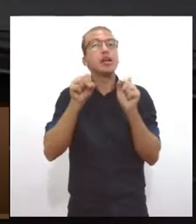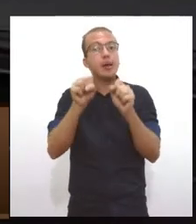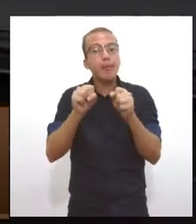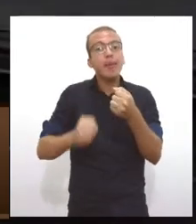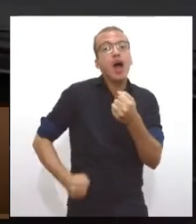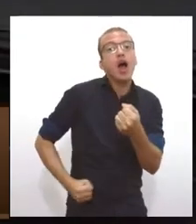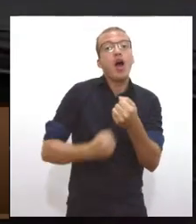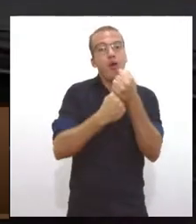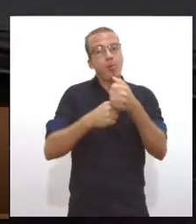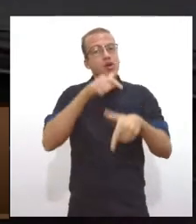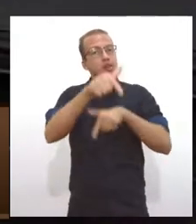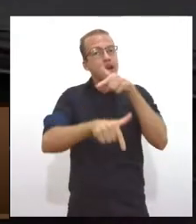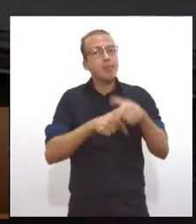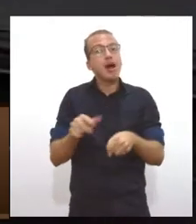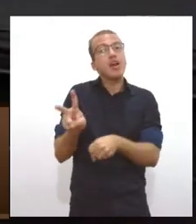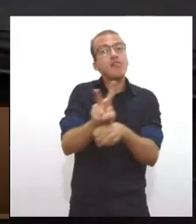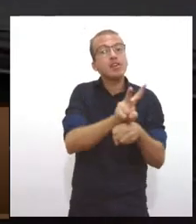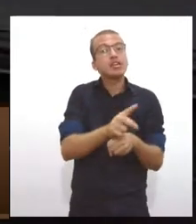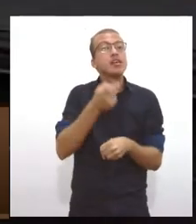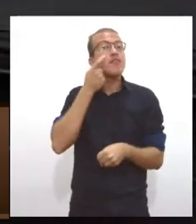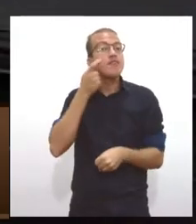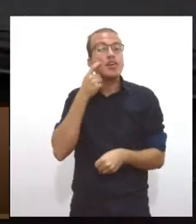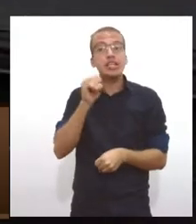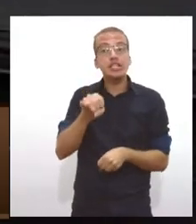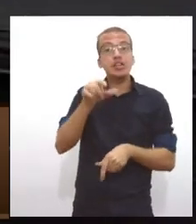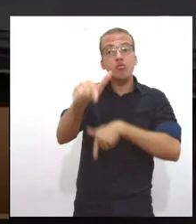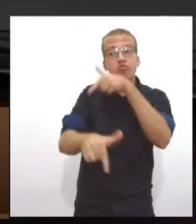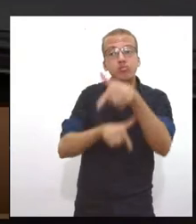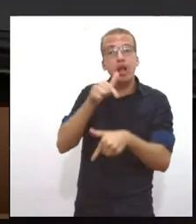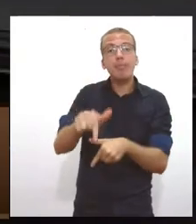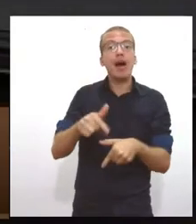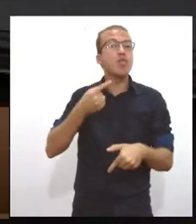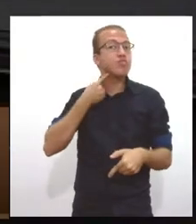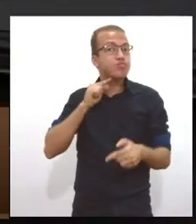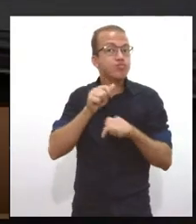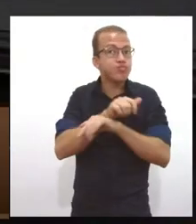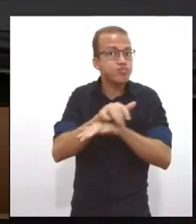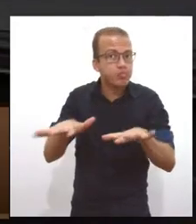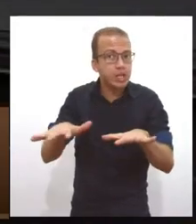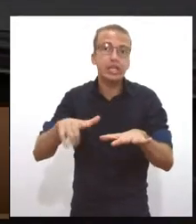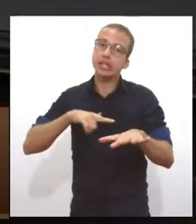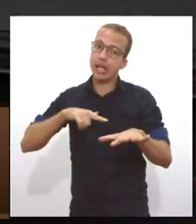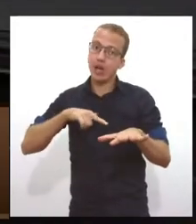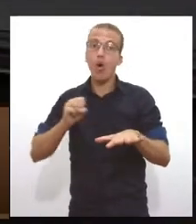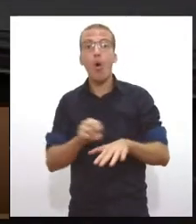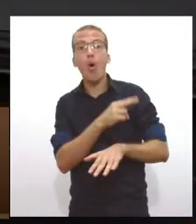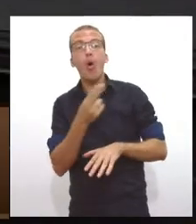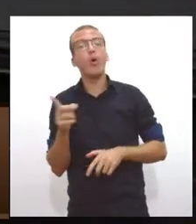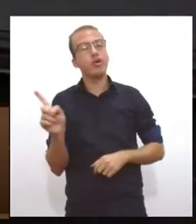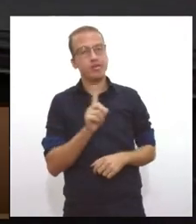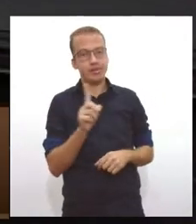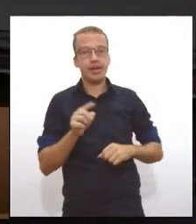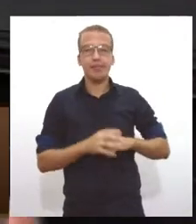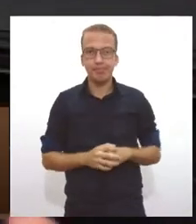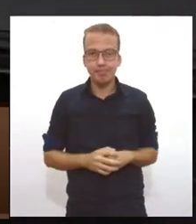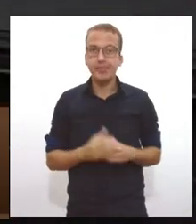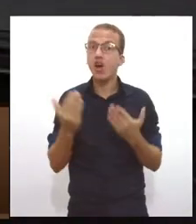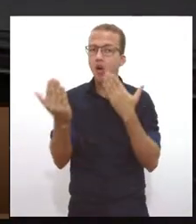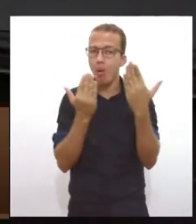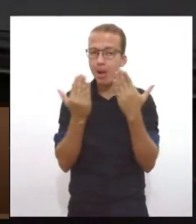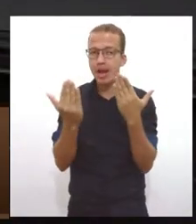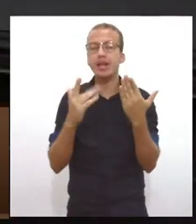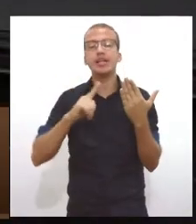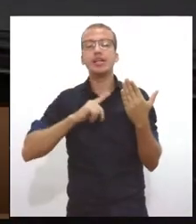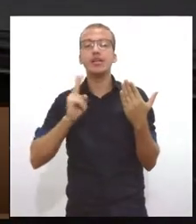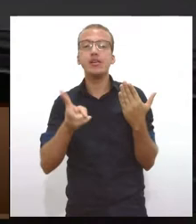degradação ou podem causar poluição. Uma ideia que eu gosto sempre de utilizar é comparação do licenciamento com coisas que as pessoas no dia